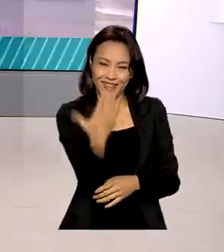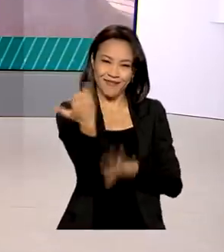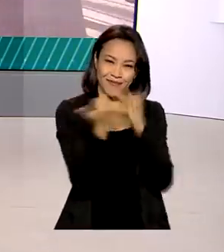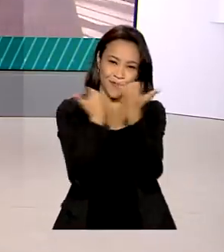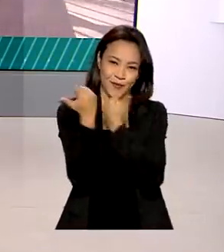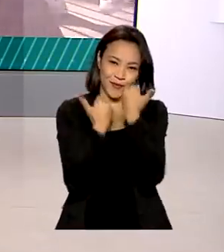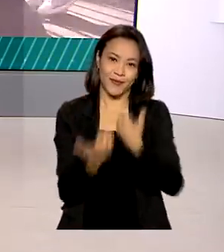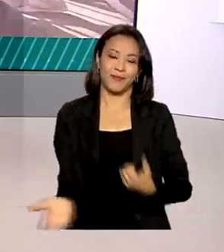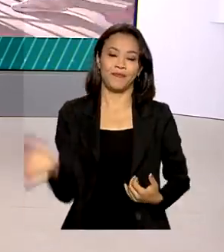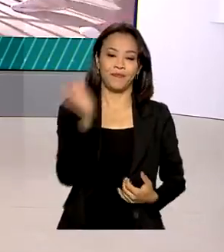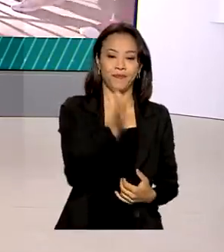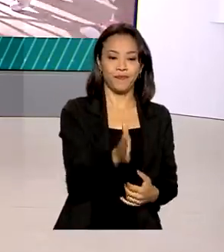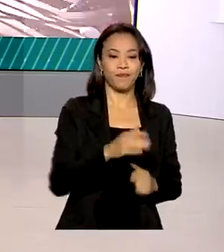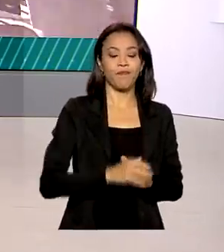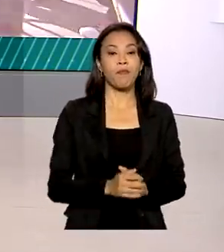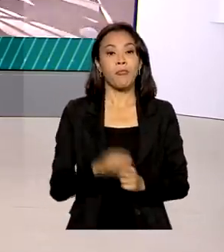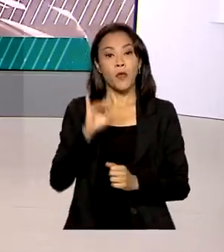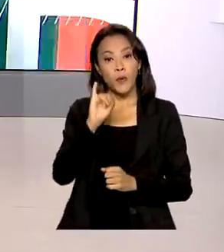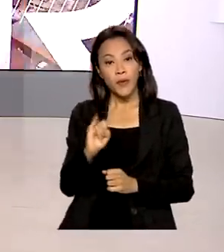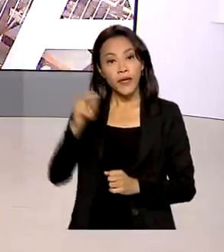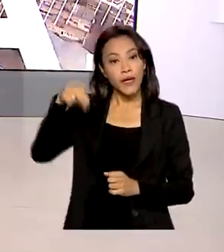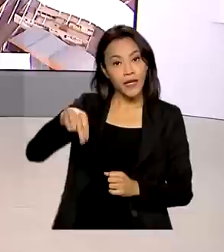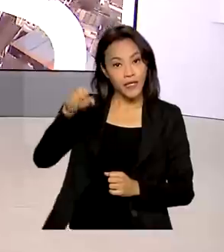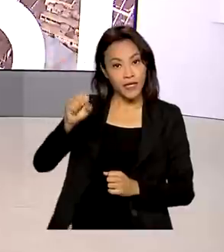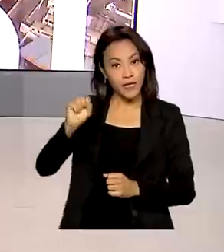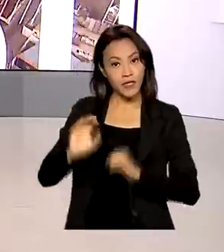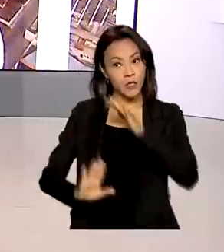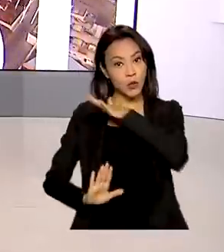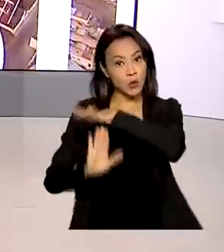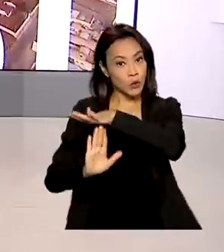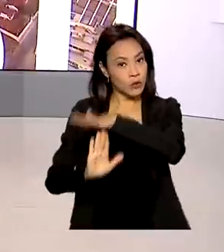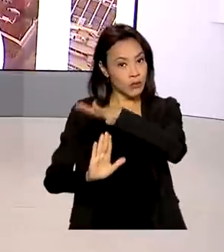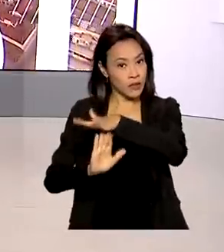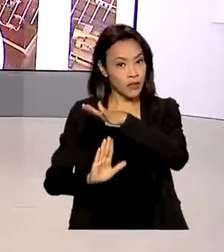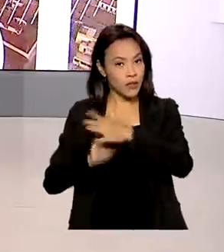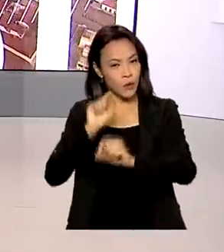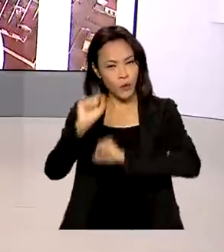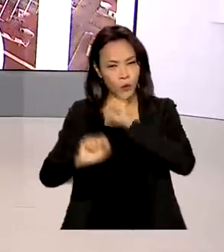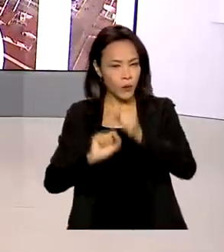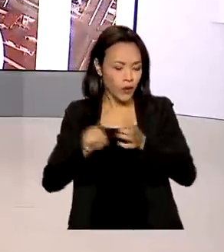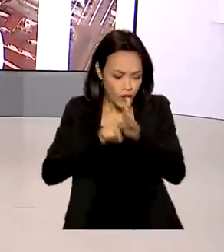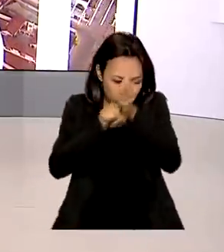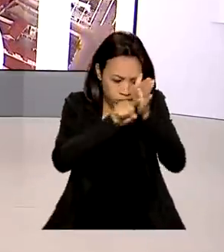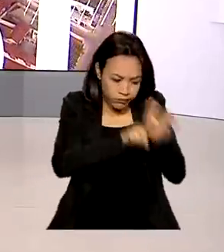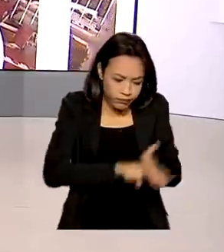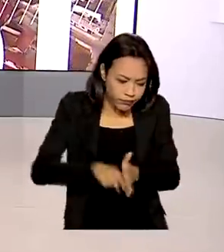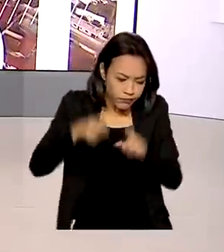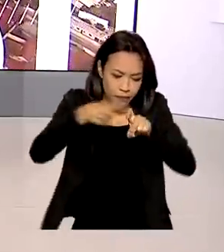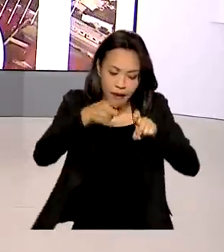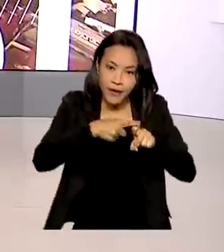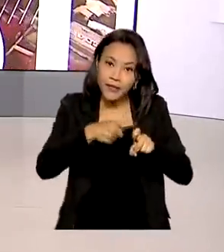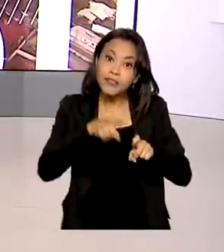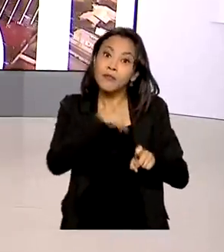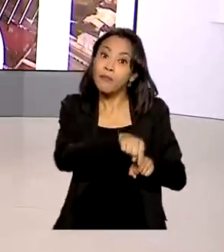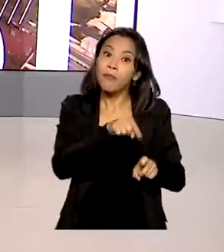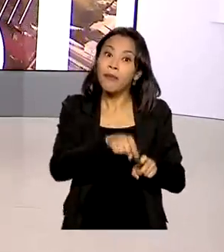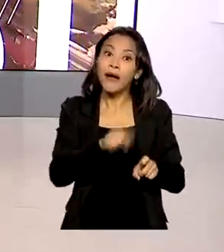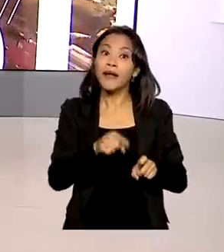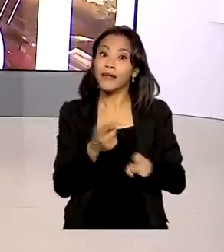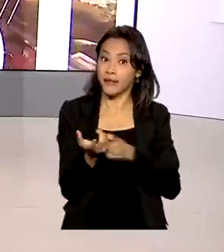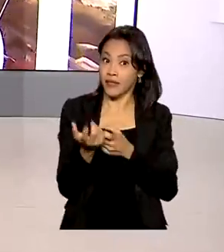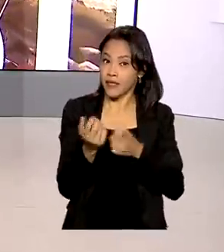O INSS suspendeu temporariamente as perícias médicas para a revisão do benefício de incapacidade